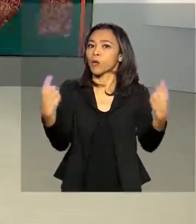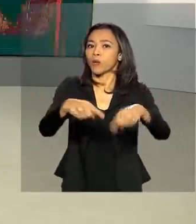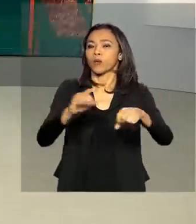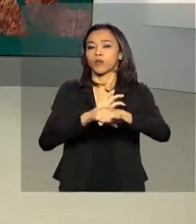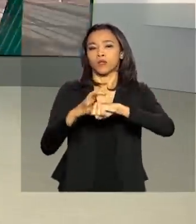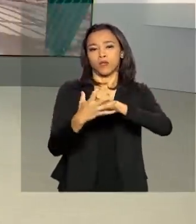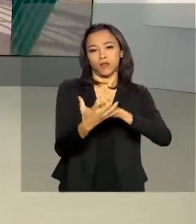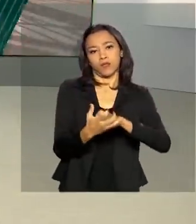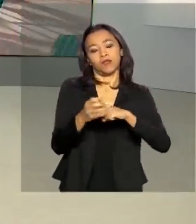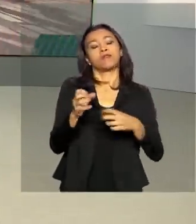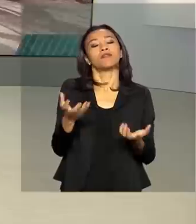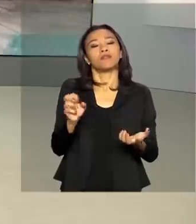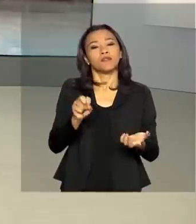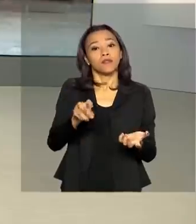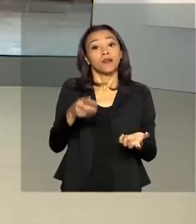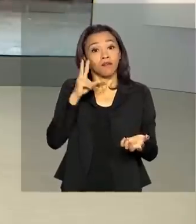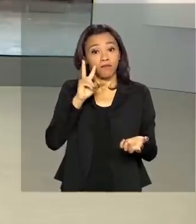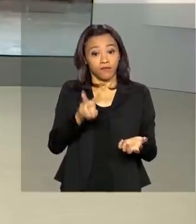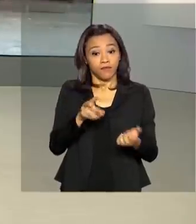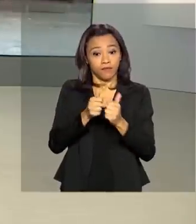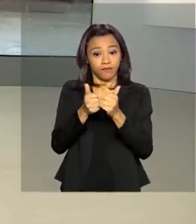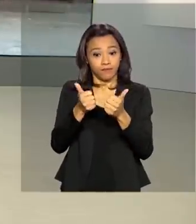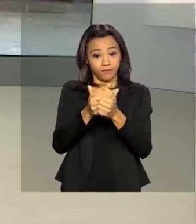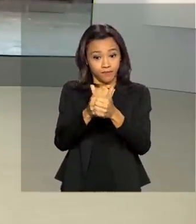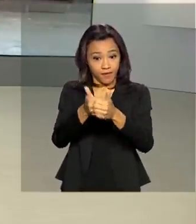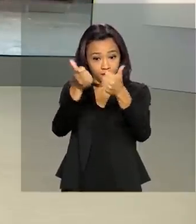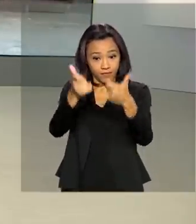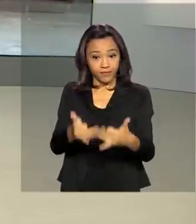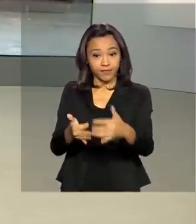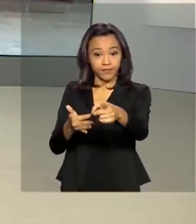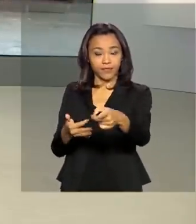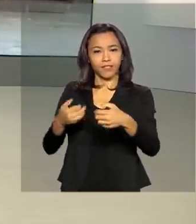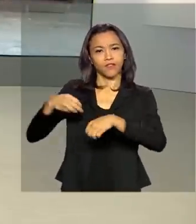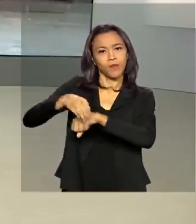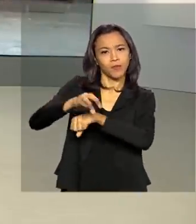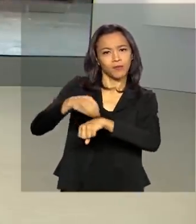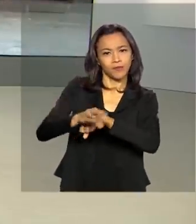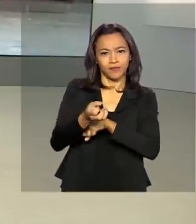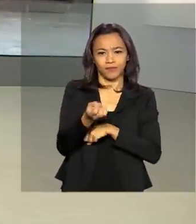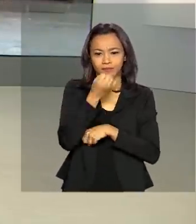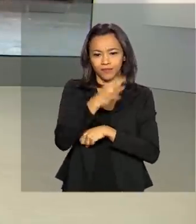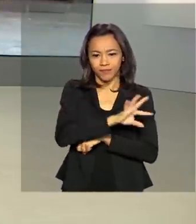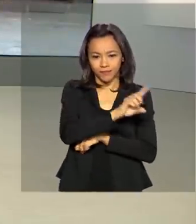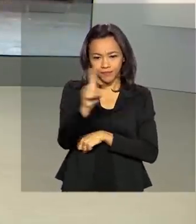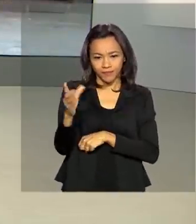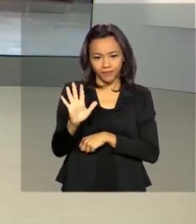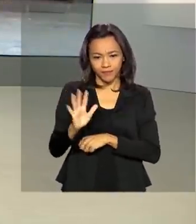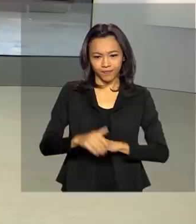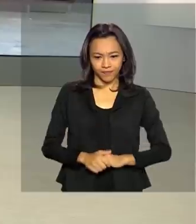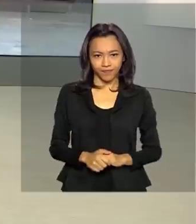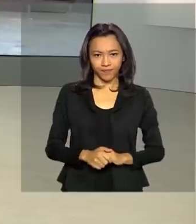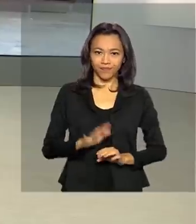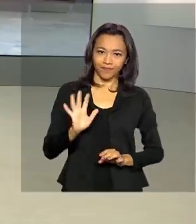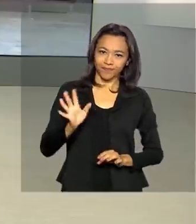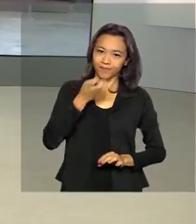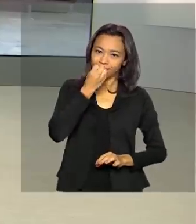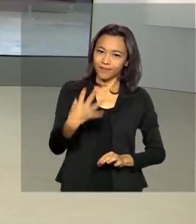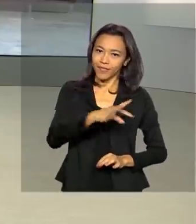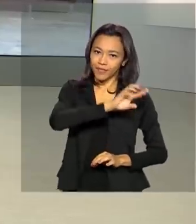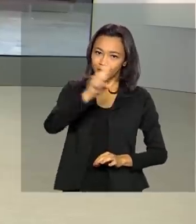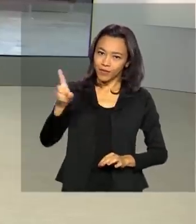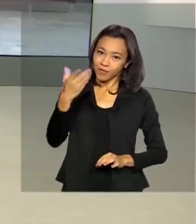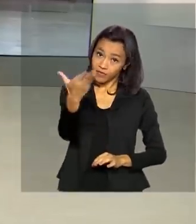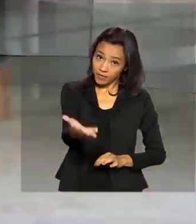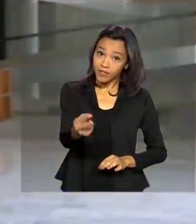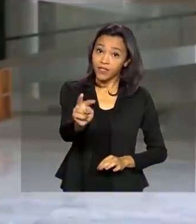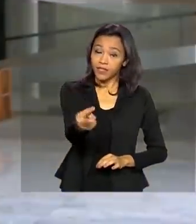Palácio do Planalto. A repórter Luciana Colares de Holanda tem as informações para a gente. Oi, Lu, bom dia. Oi, Renata. Bom dia para você. Bom dia para